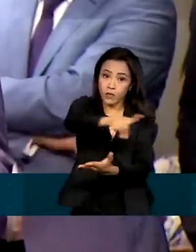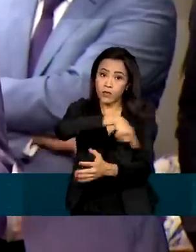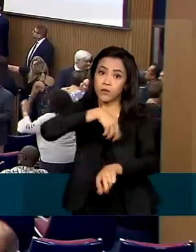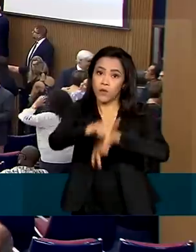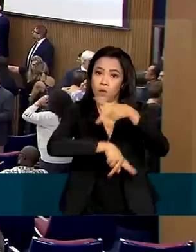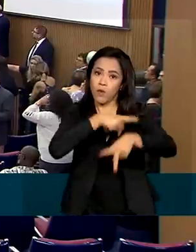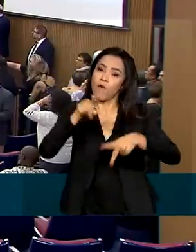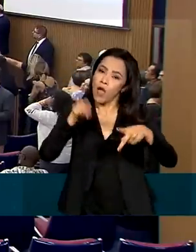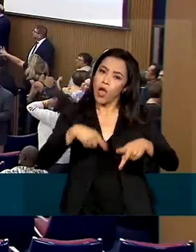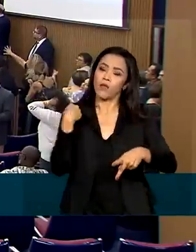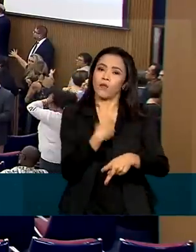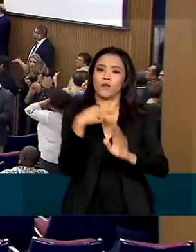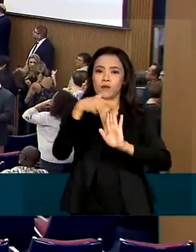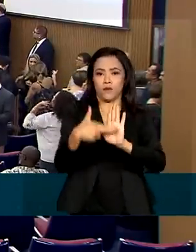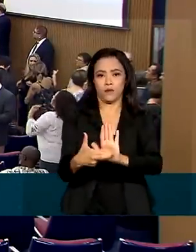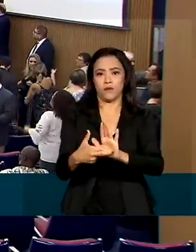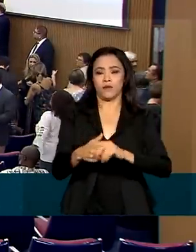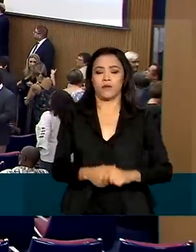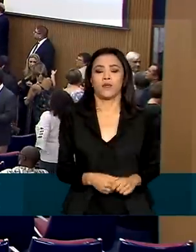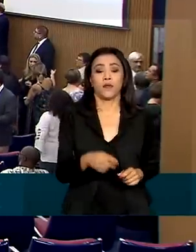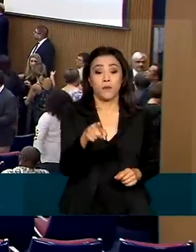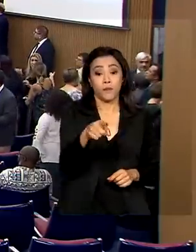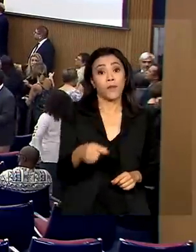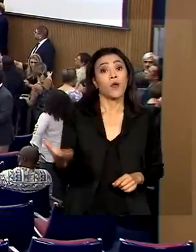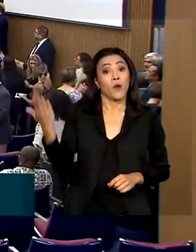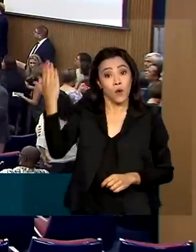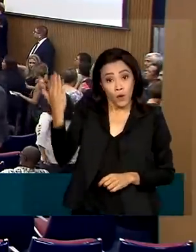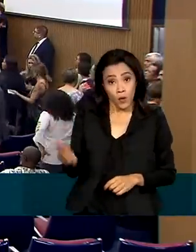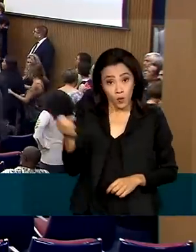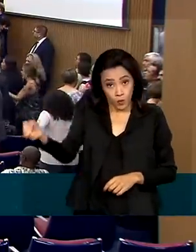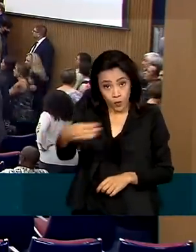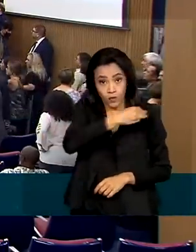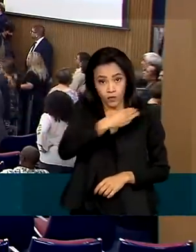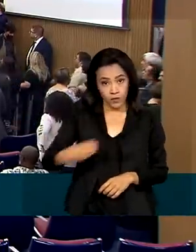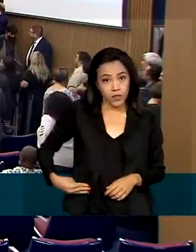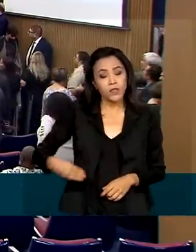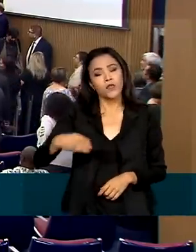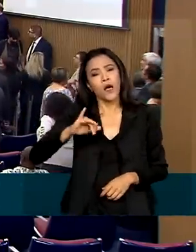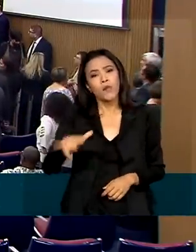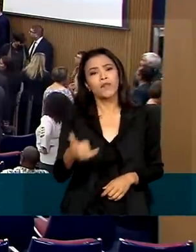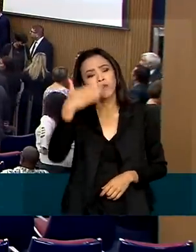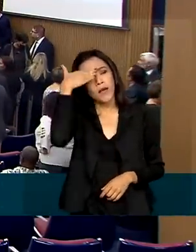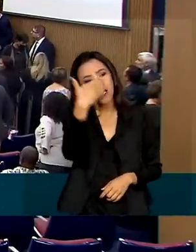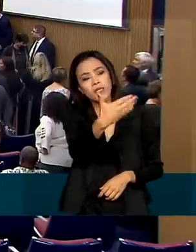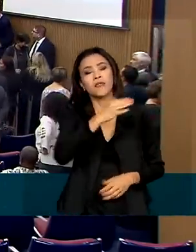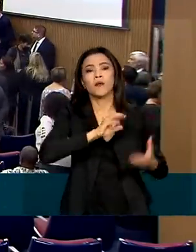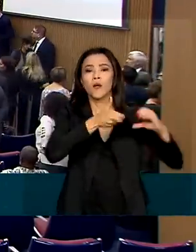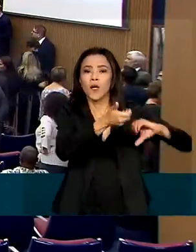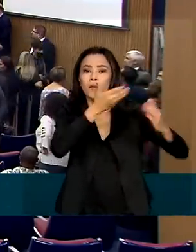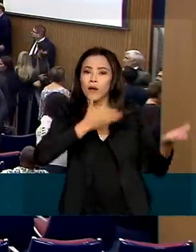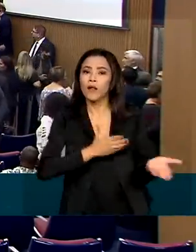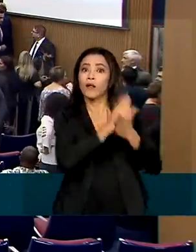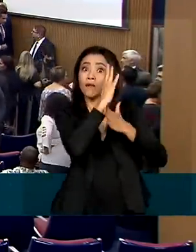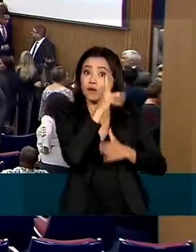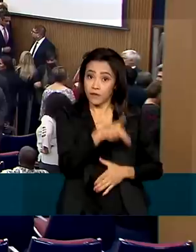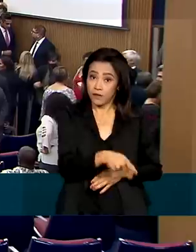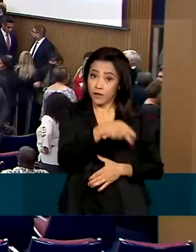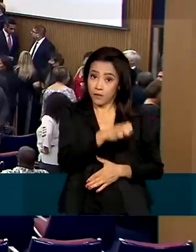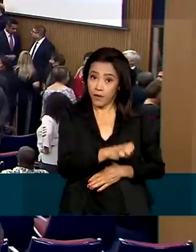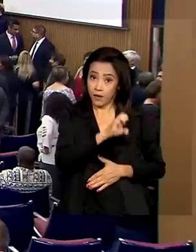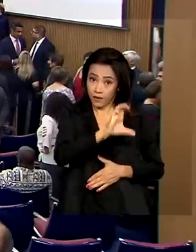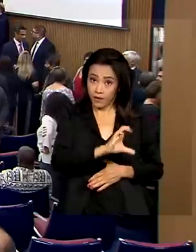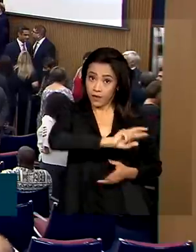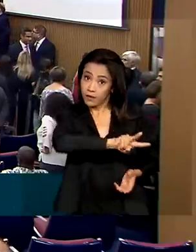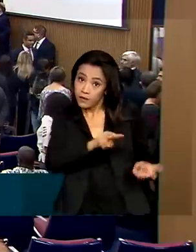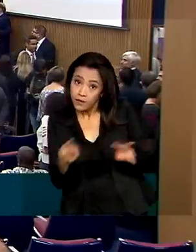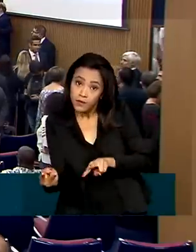manual. O Elton Dias aproveitou para agradecer ao Congresso Nacional pela aprovação da PEC da Transição, que